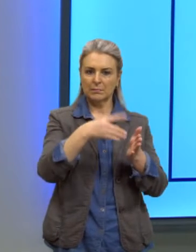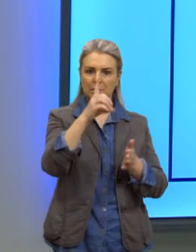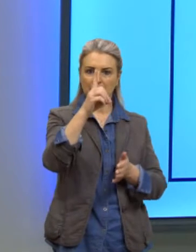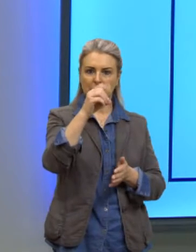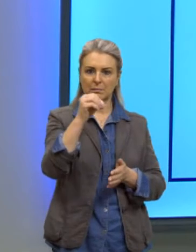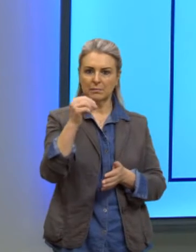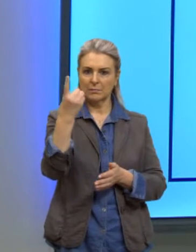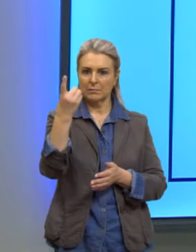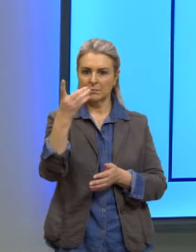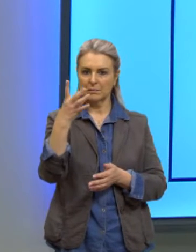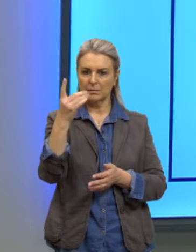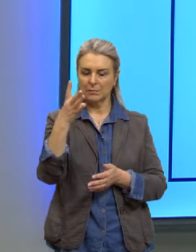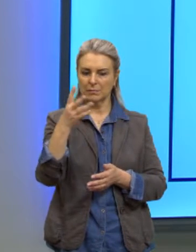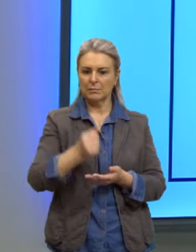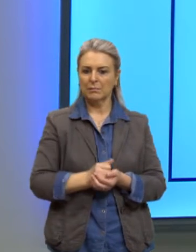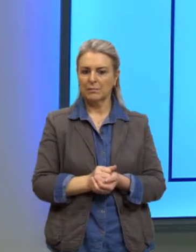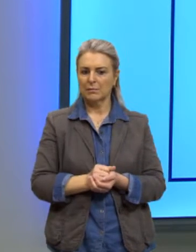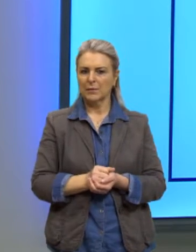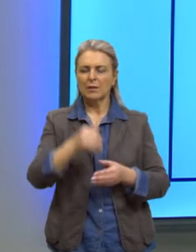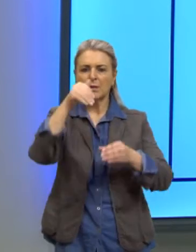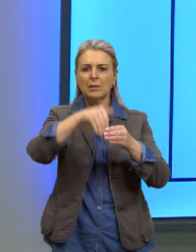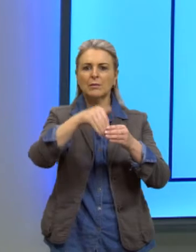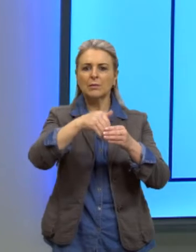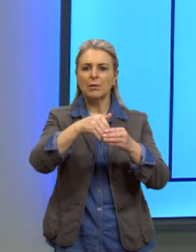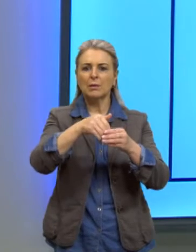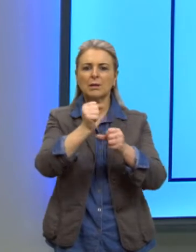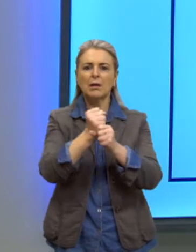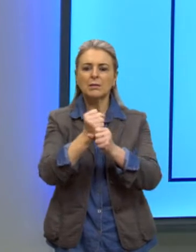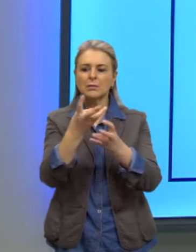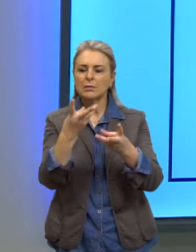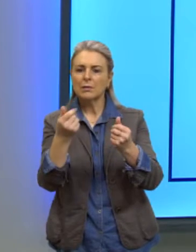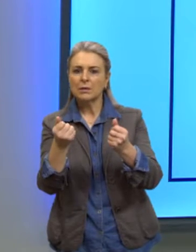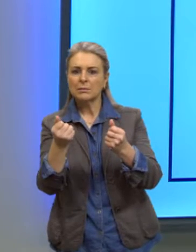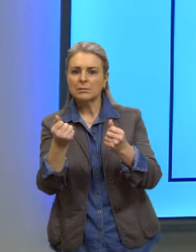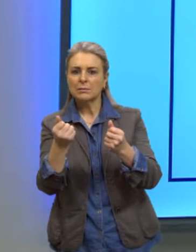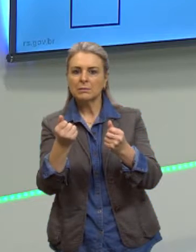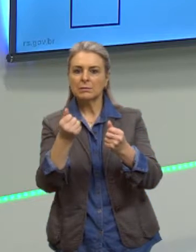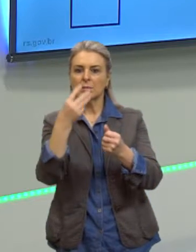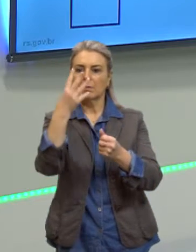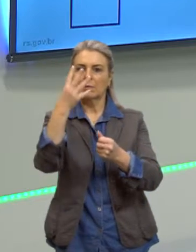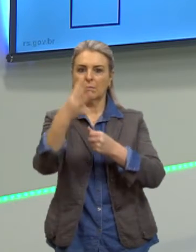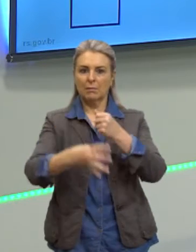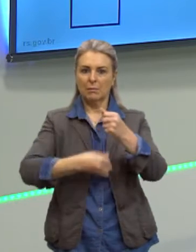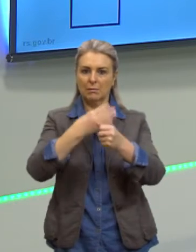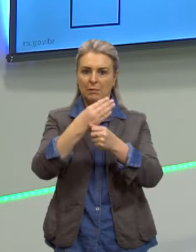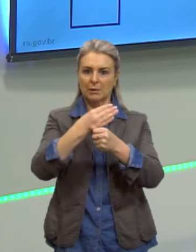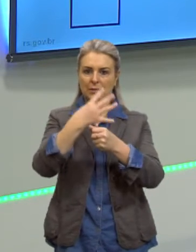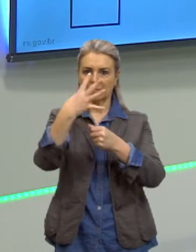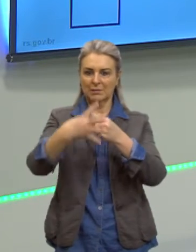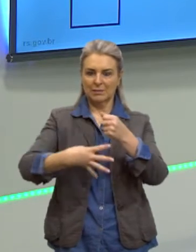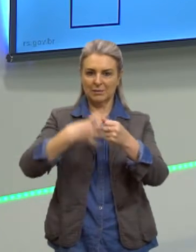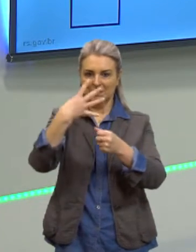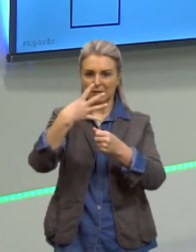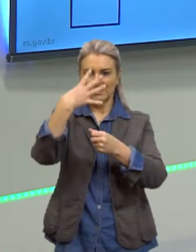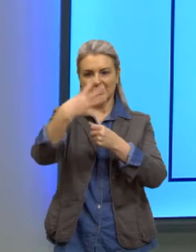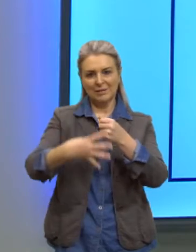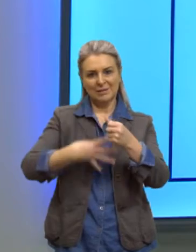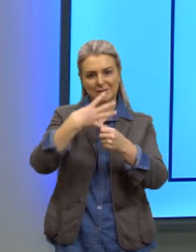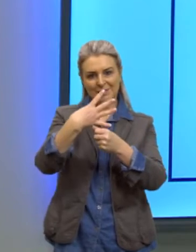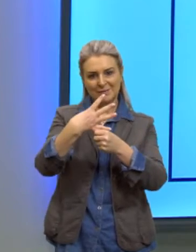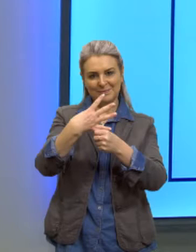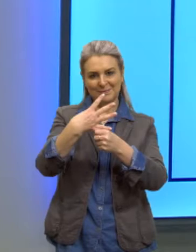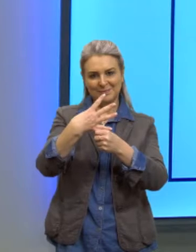De quanto tempo acontecem essas eleições? De quatro em quatro anos, certo? Então, de